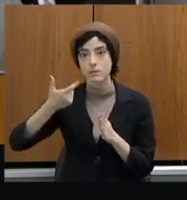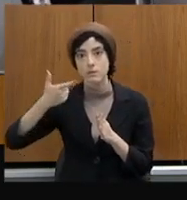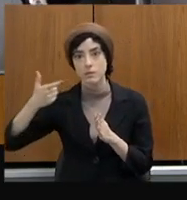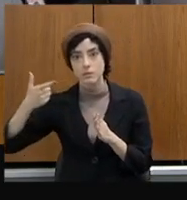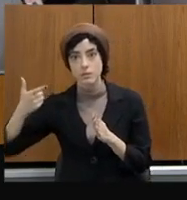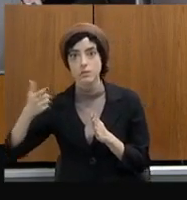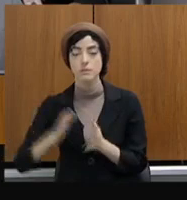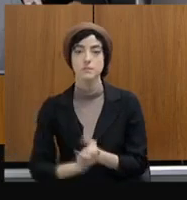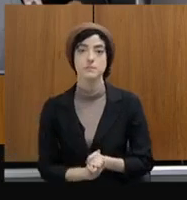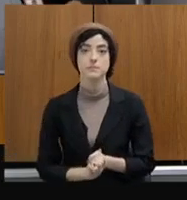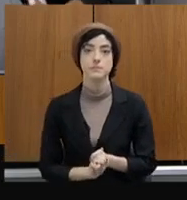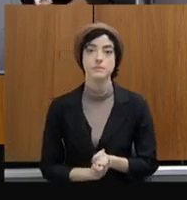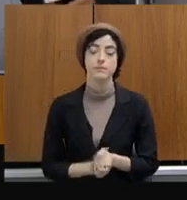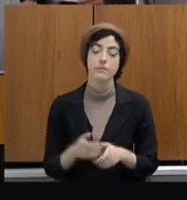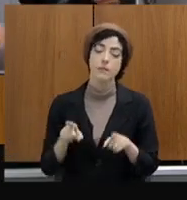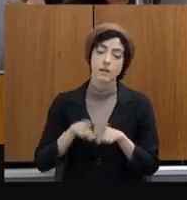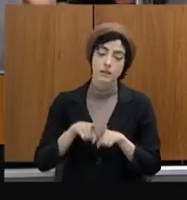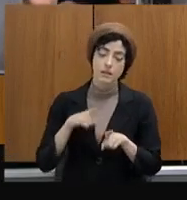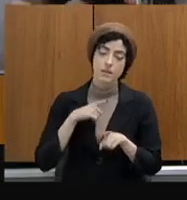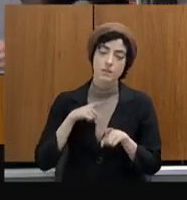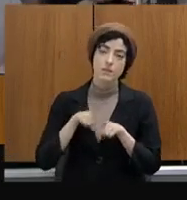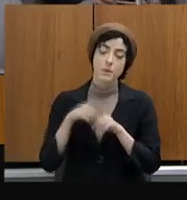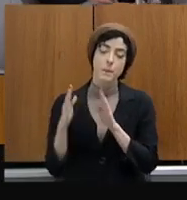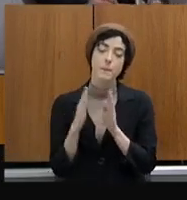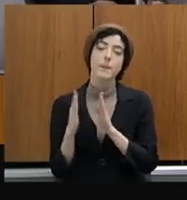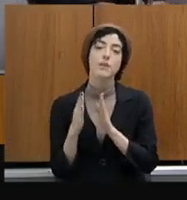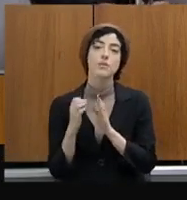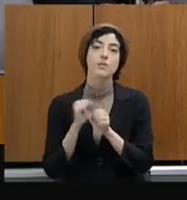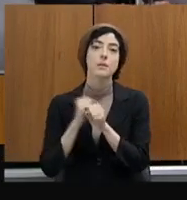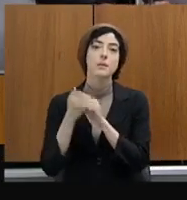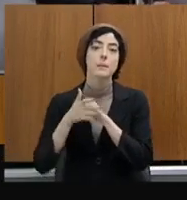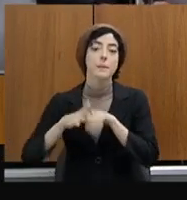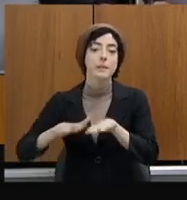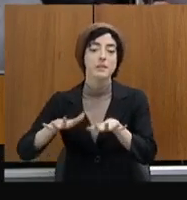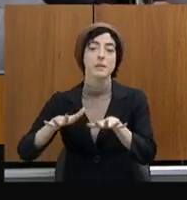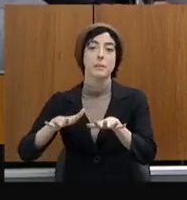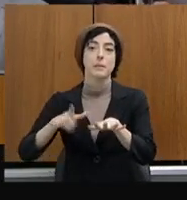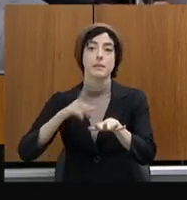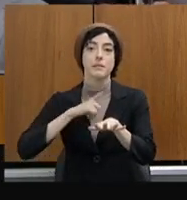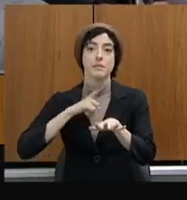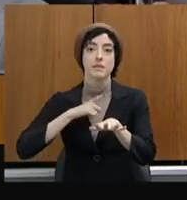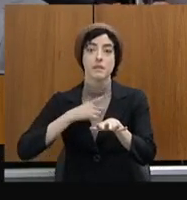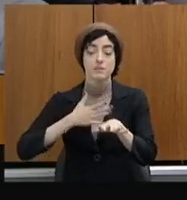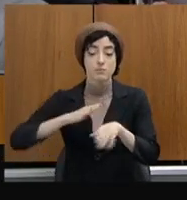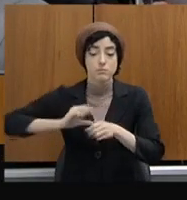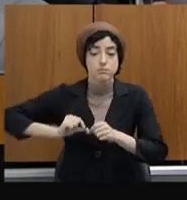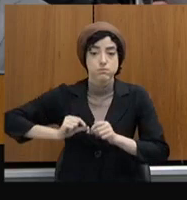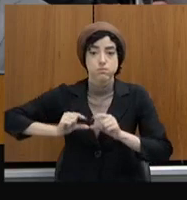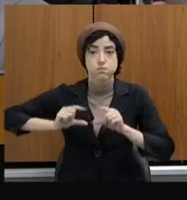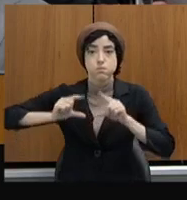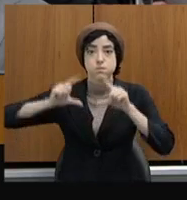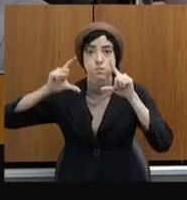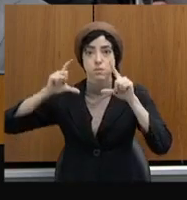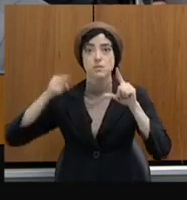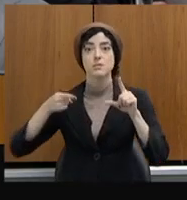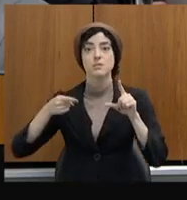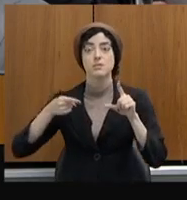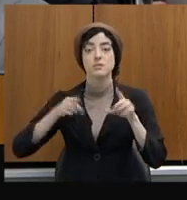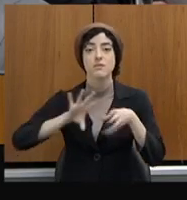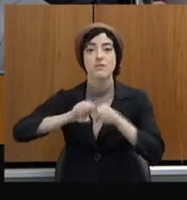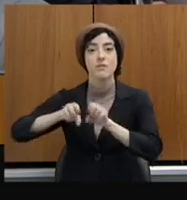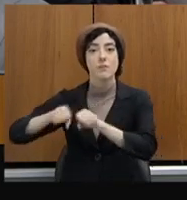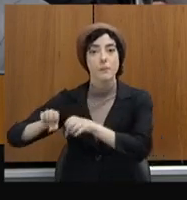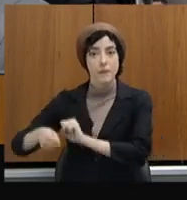2021 em particular, tivemos um número maior de capacitações. As pessoas estavam, os